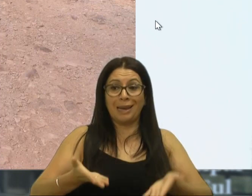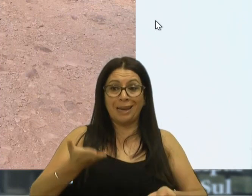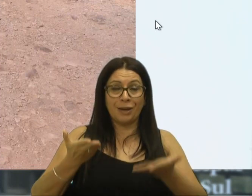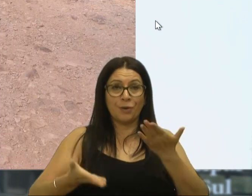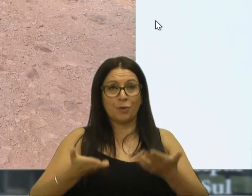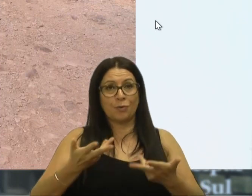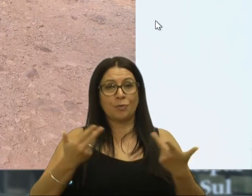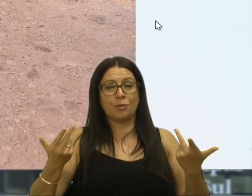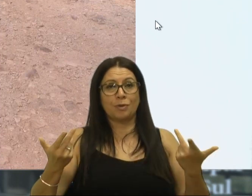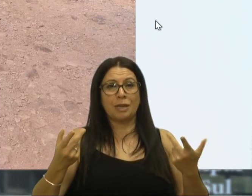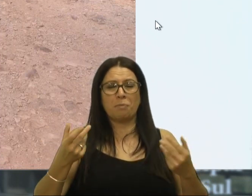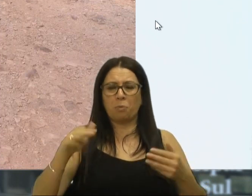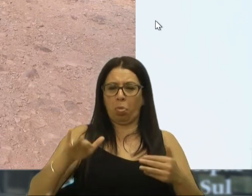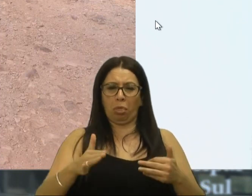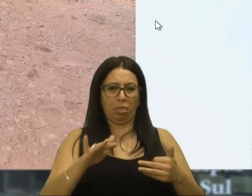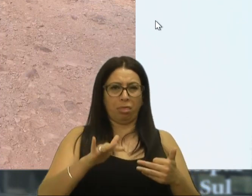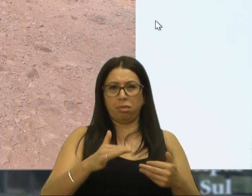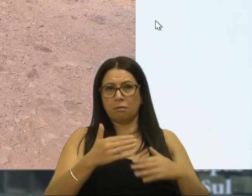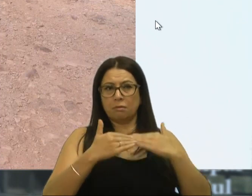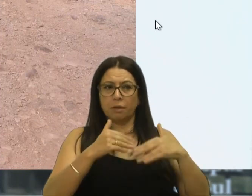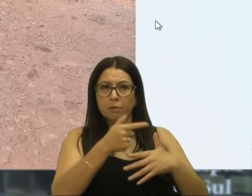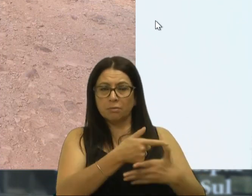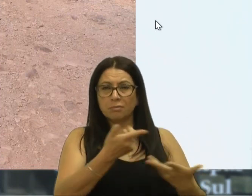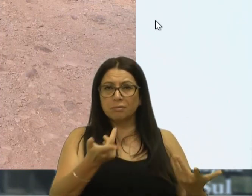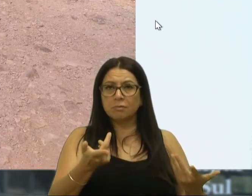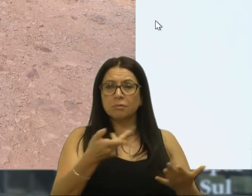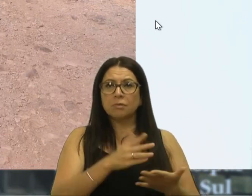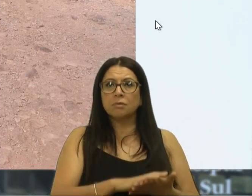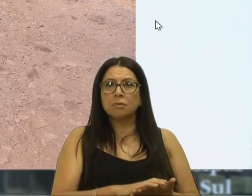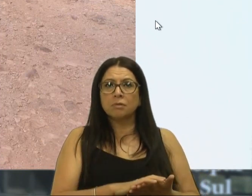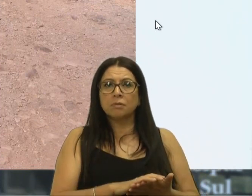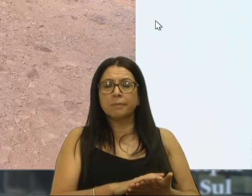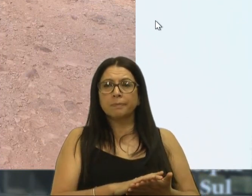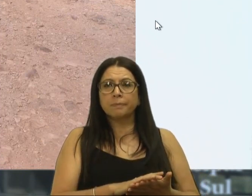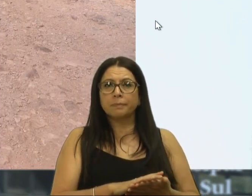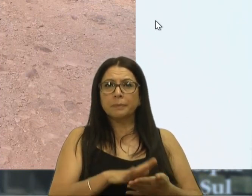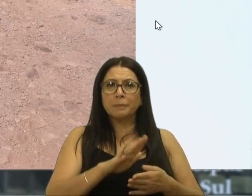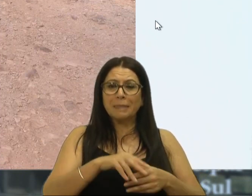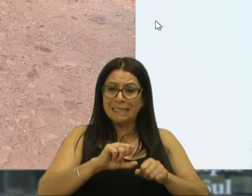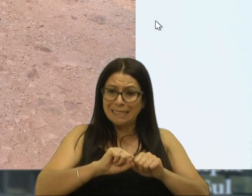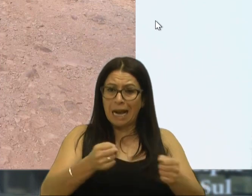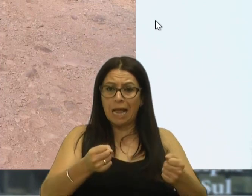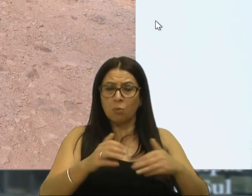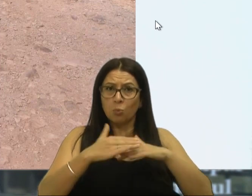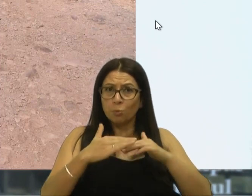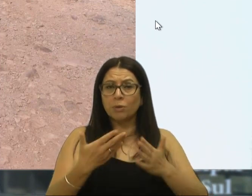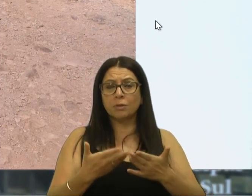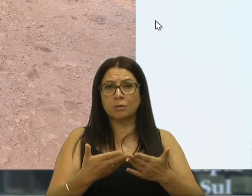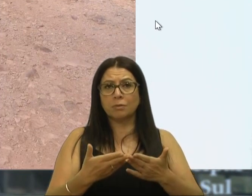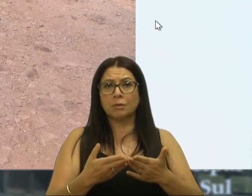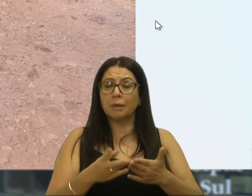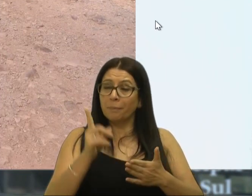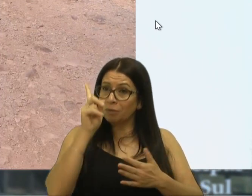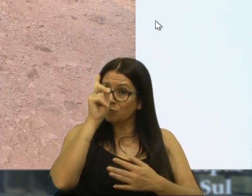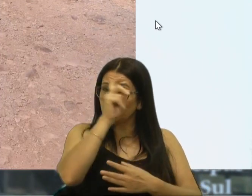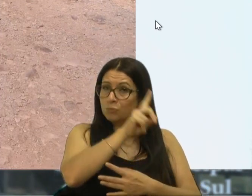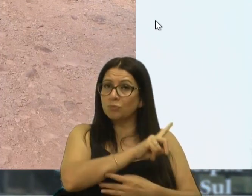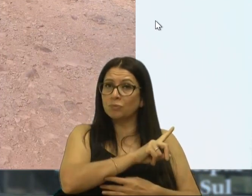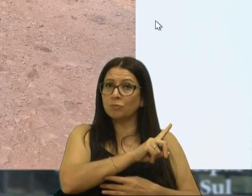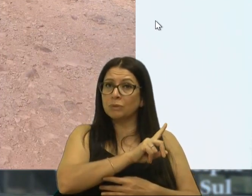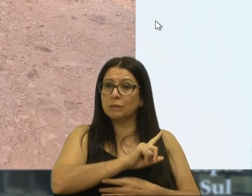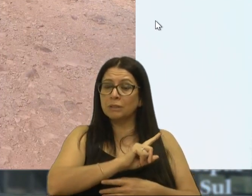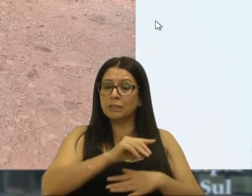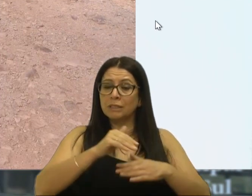pedra, e muito buraco, os caminhões, eles, além de estragarem, dificulta o